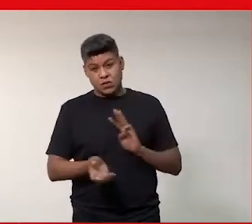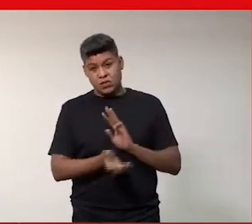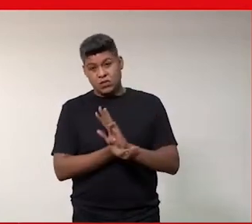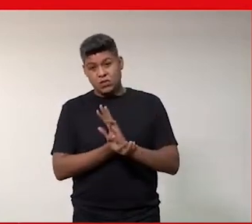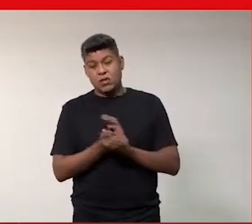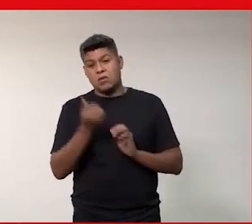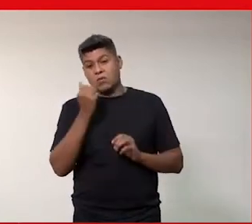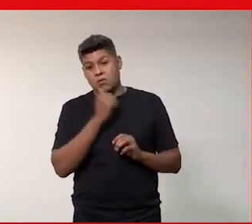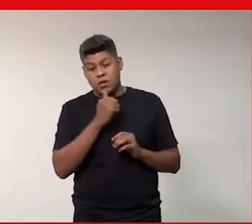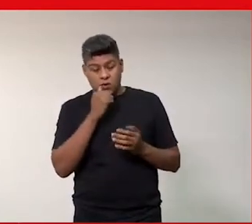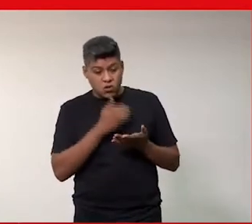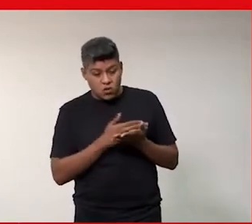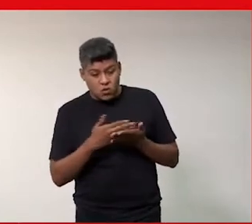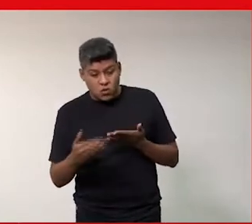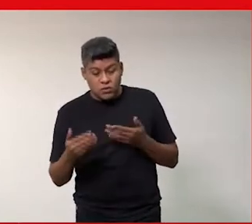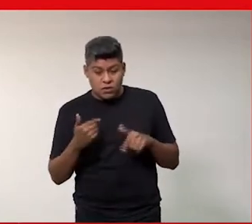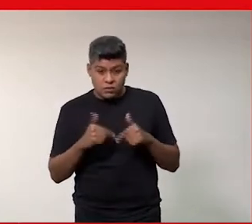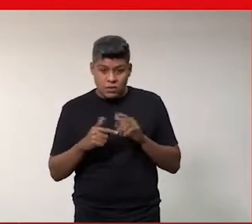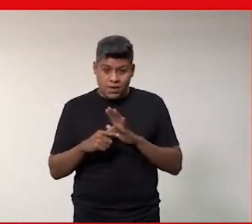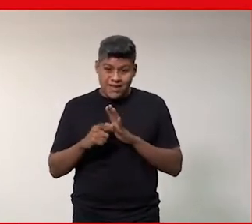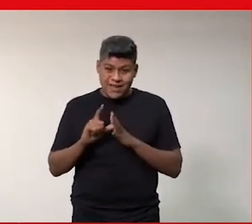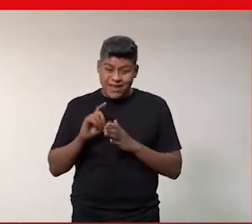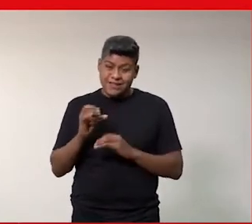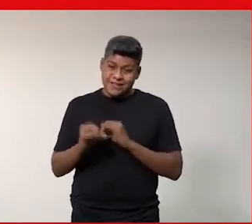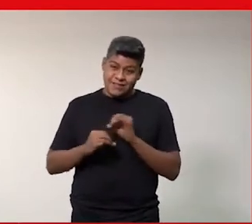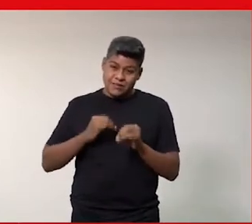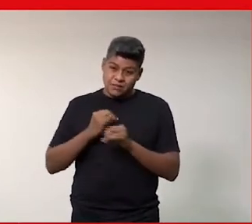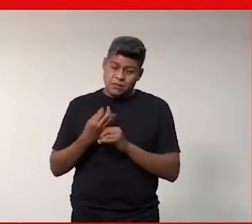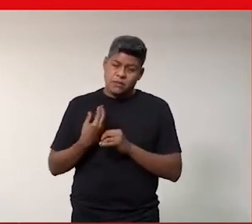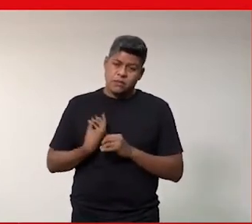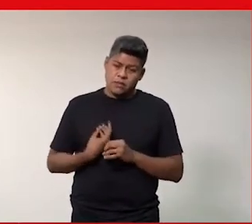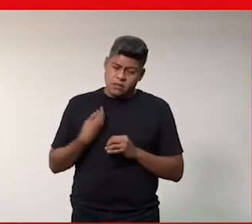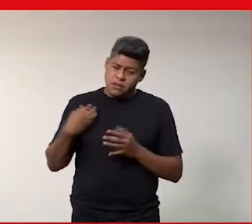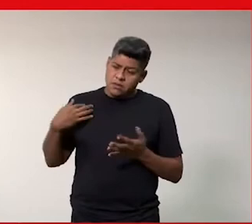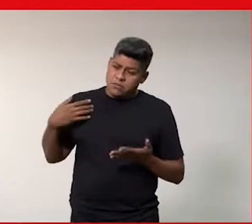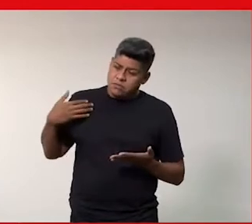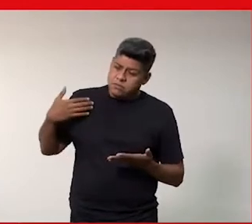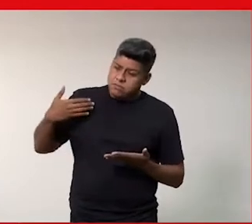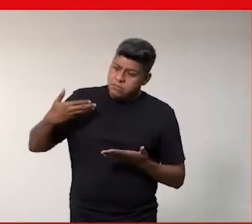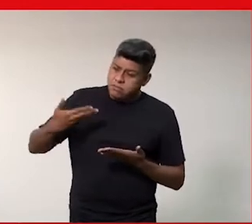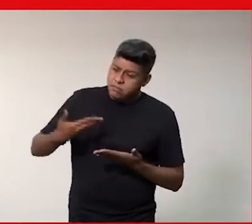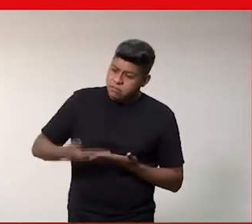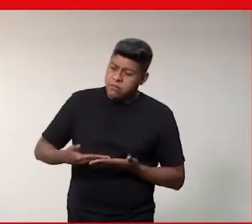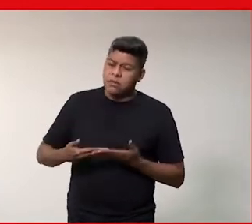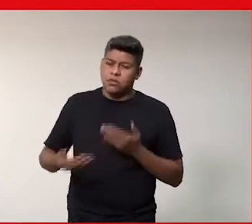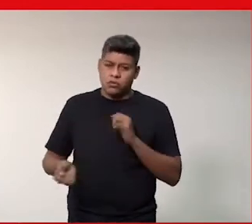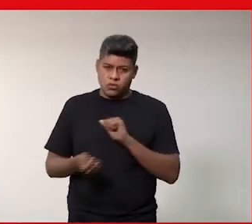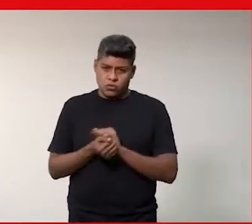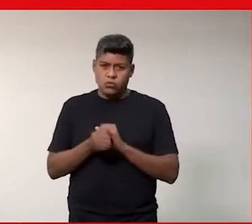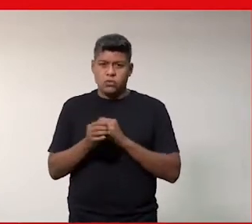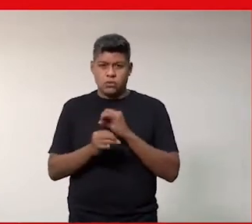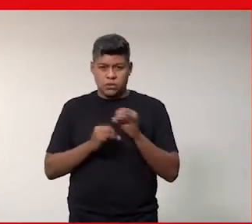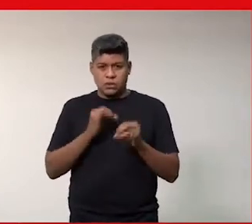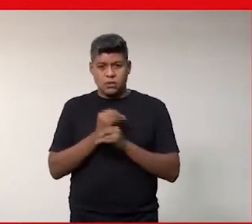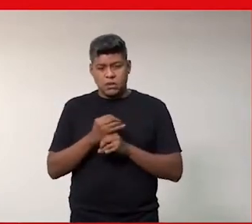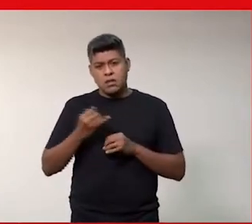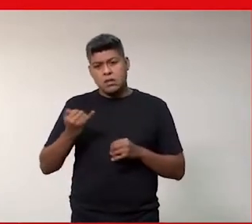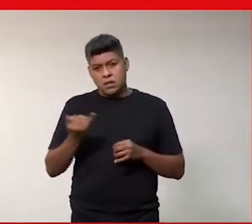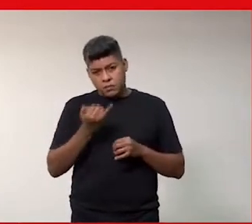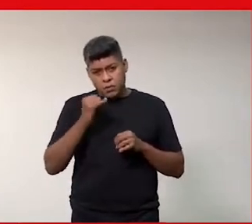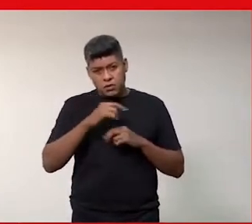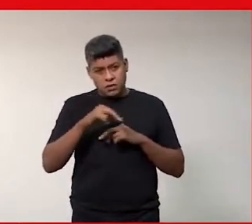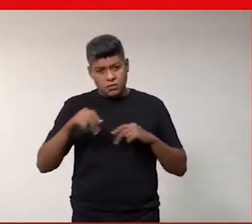desde as que começaram a trabalhar antes da internet existir até as que nasceram com a internet ressaltou a importância da